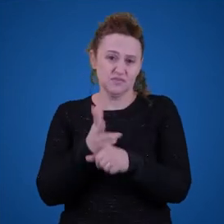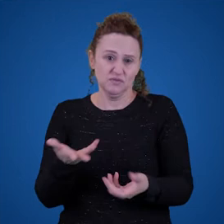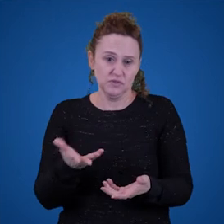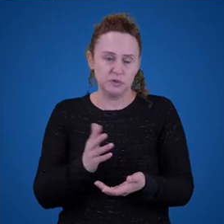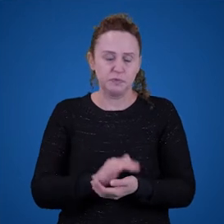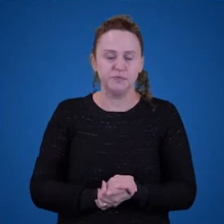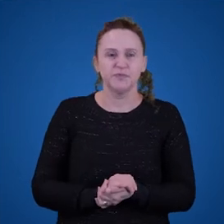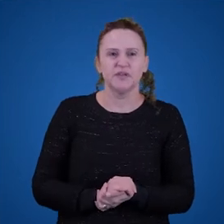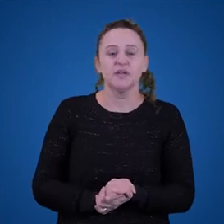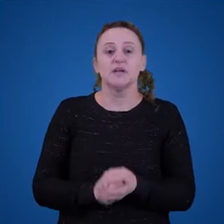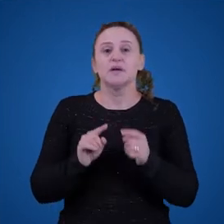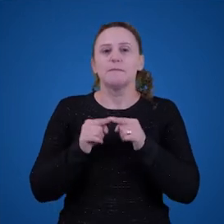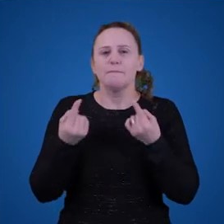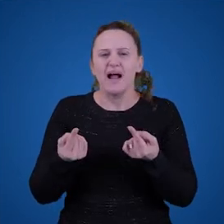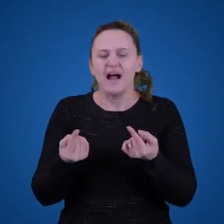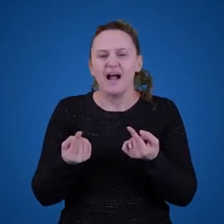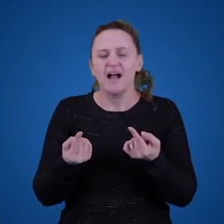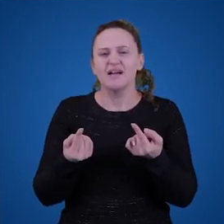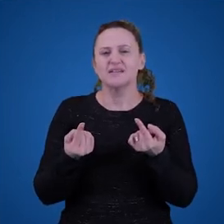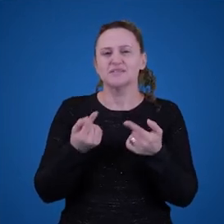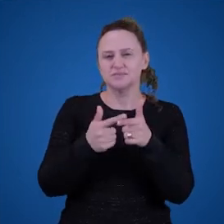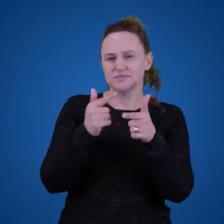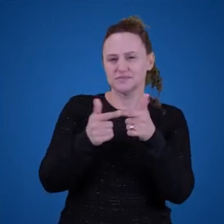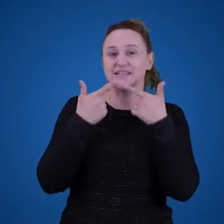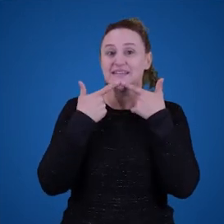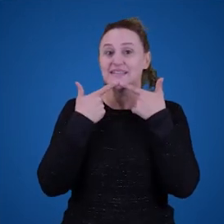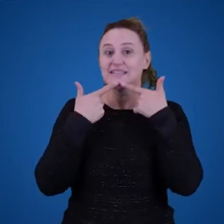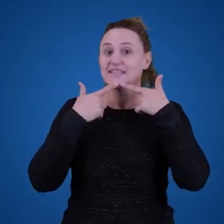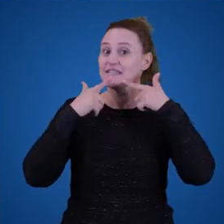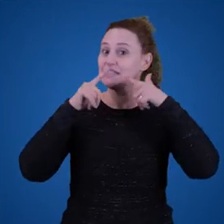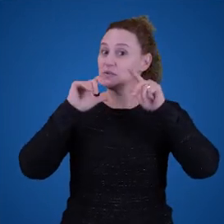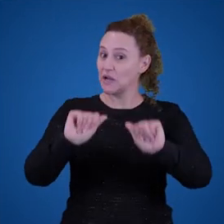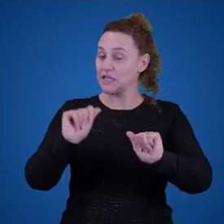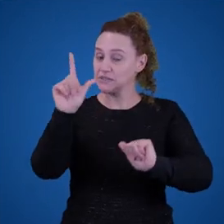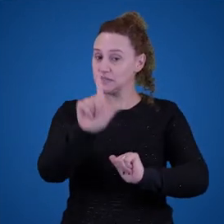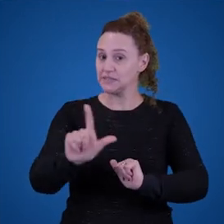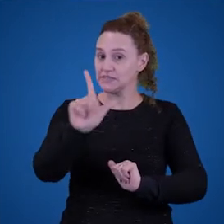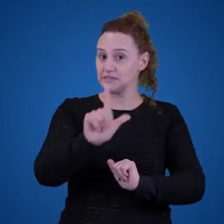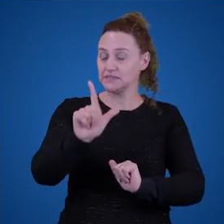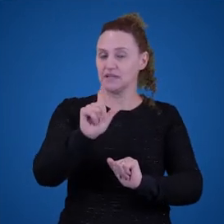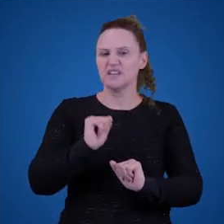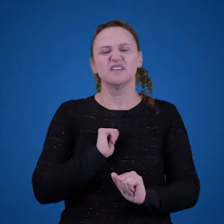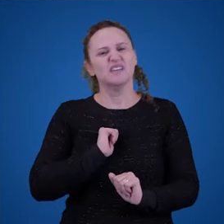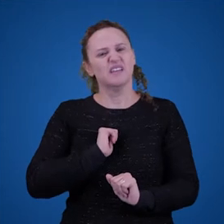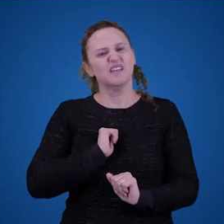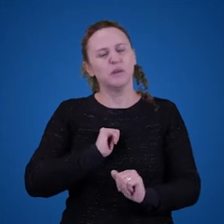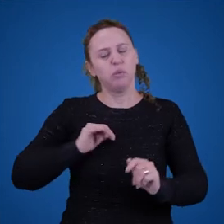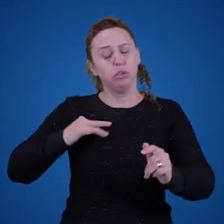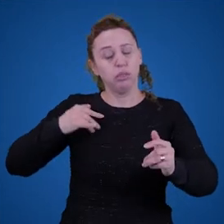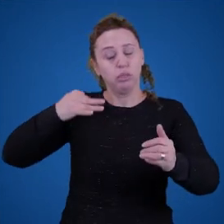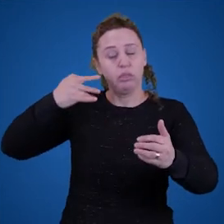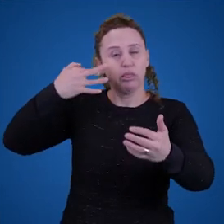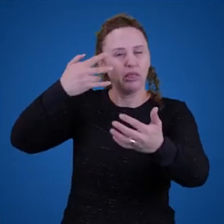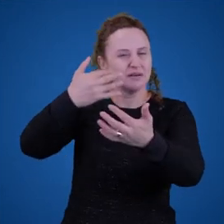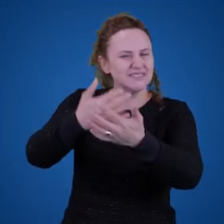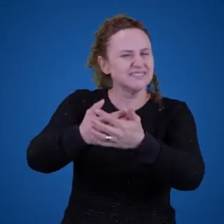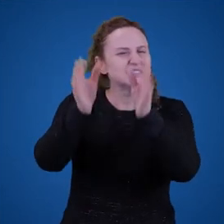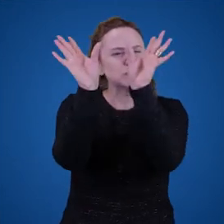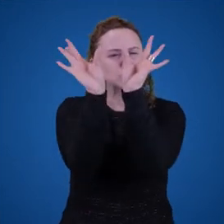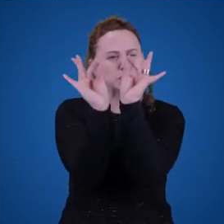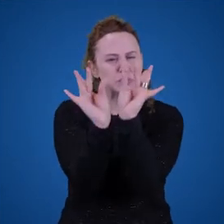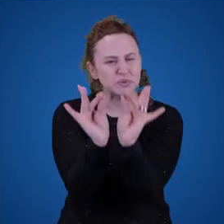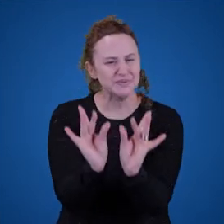problema do significado da linguagem literária. Como eu disse, a linguagem literária tem uma série de particularidades, né?